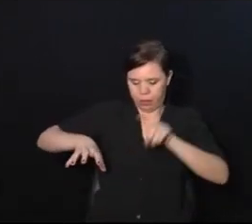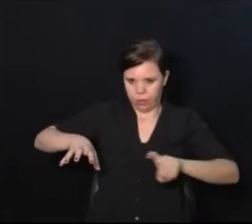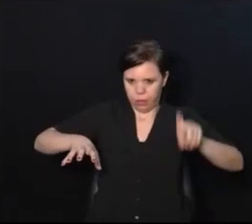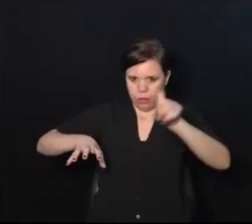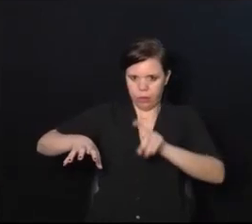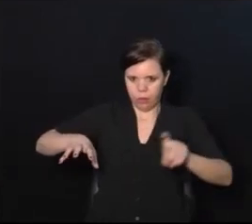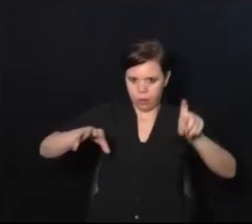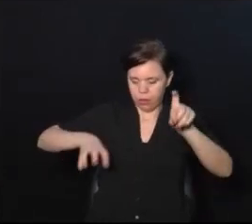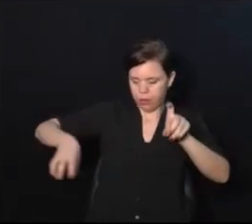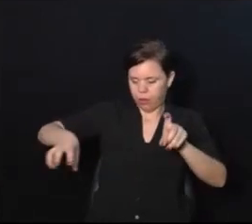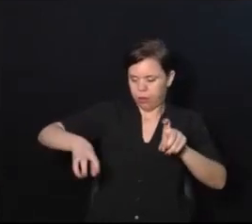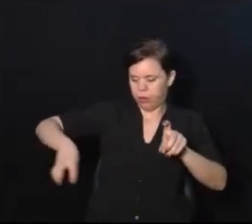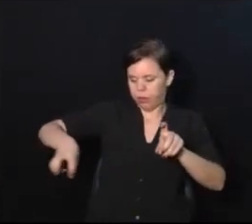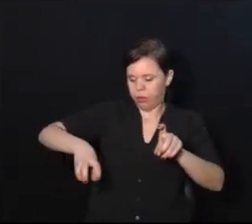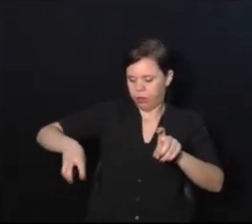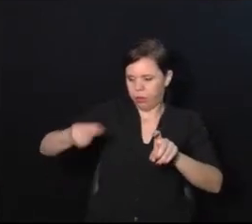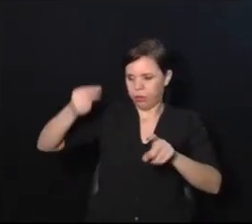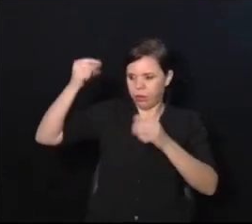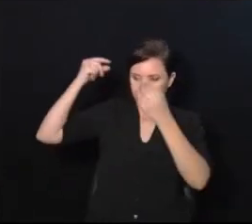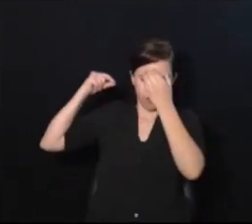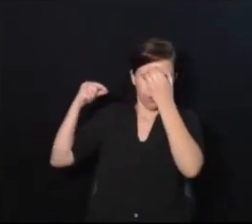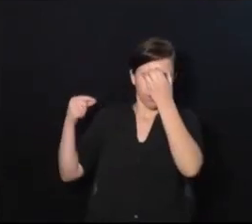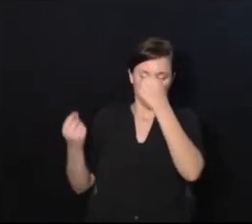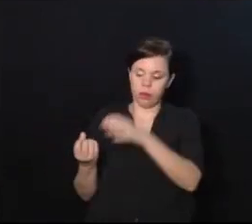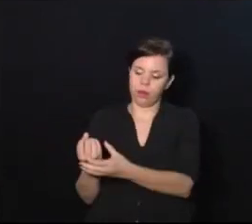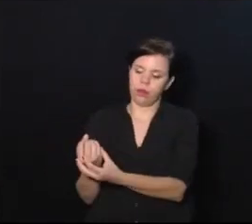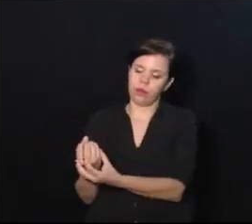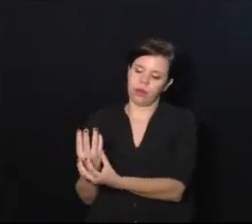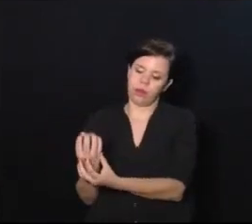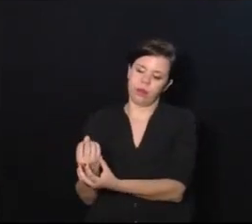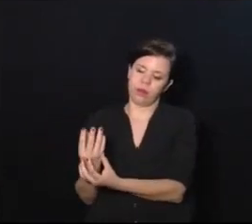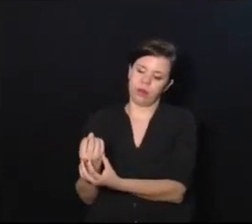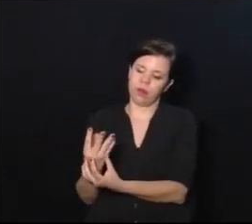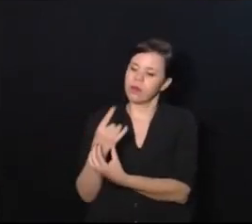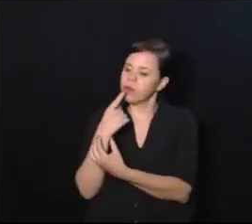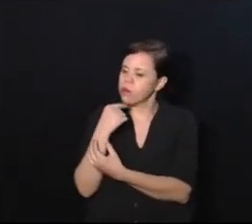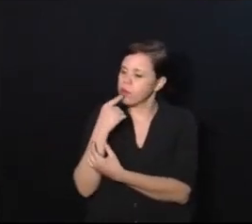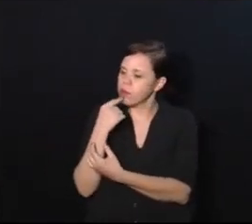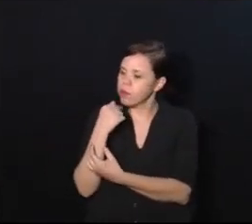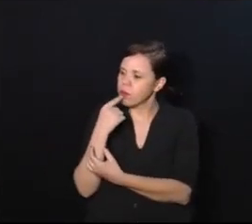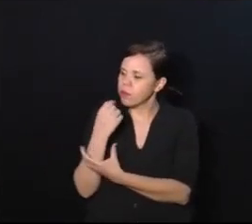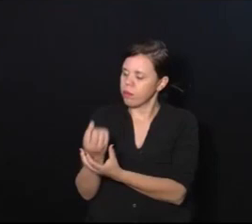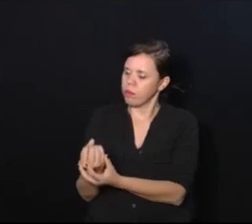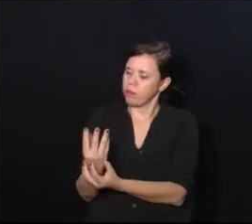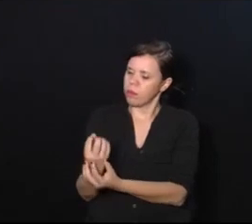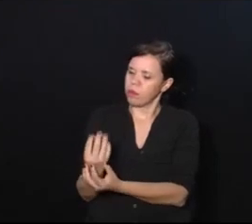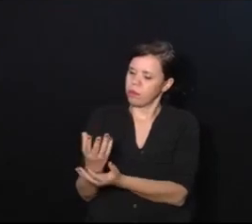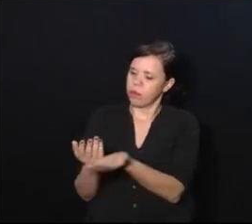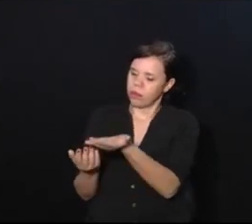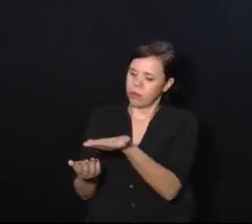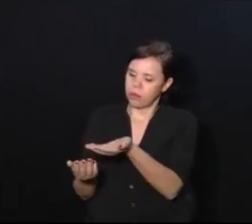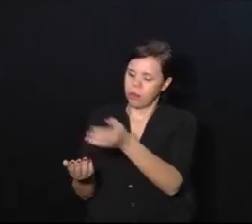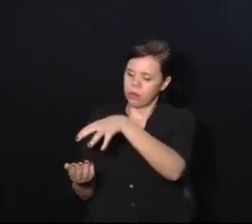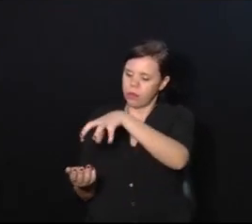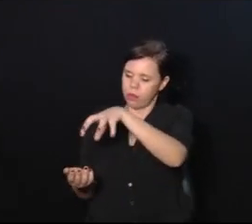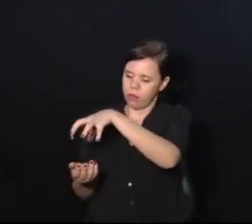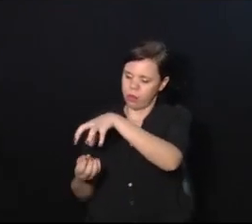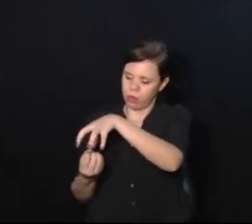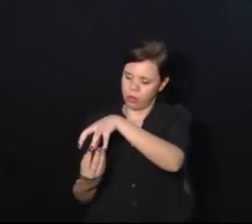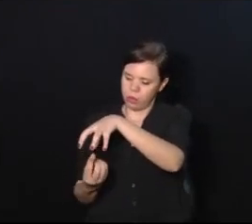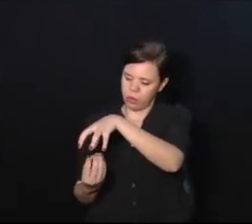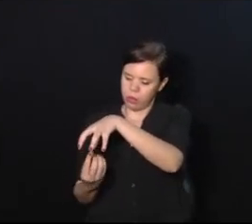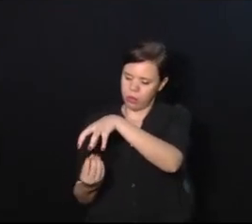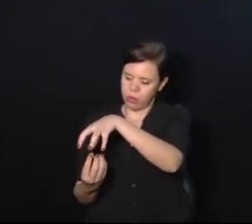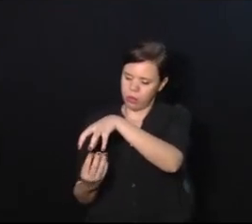já era da época do mouse de luzinha vermelha embaixo, mouse óptico que eles chamam, que tem um raio laser vermelho embaixo.